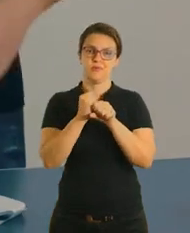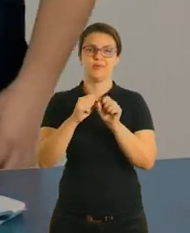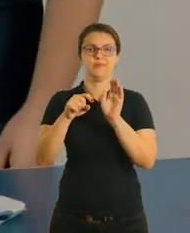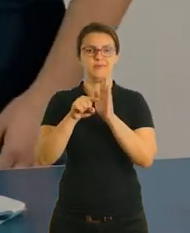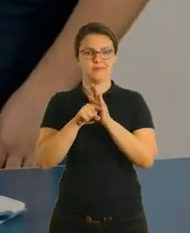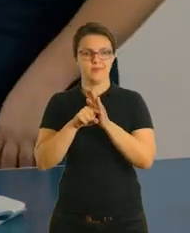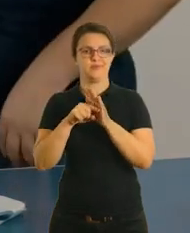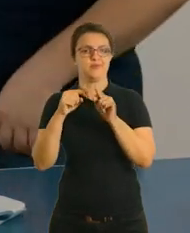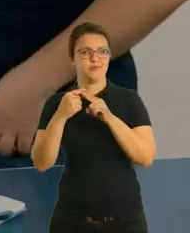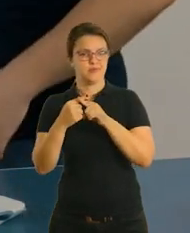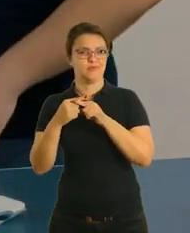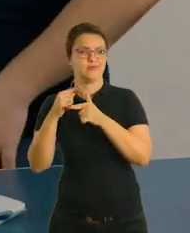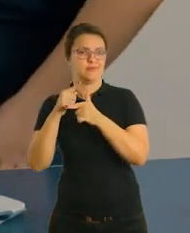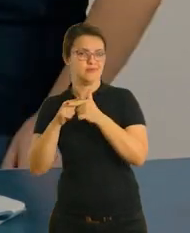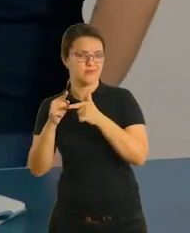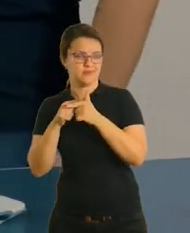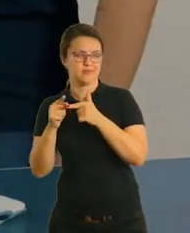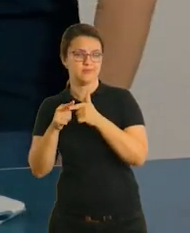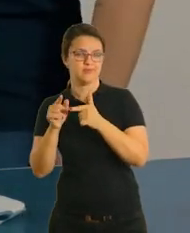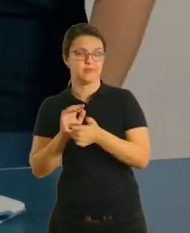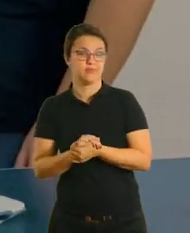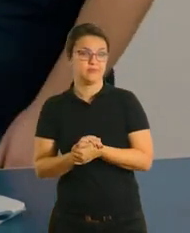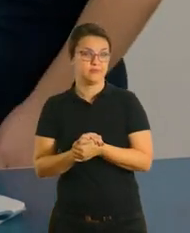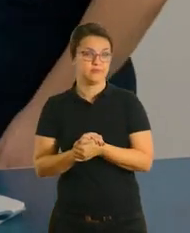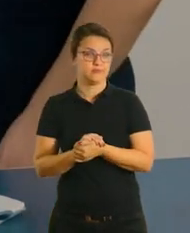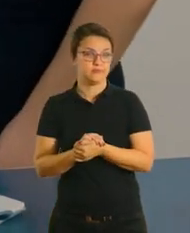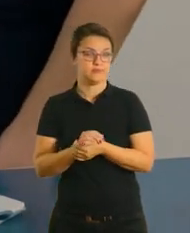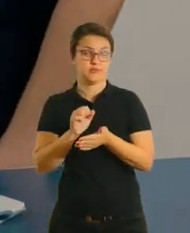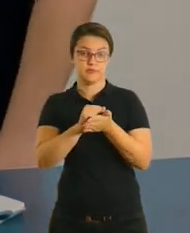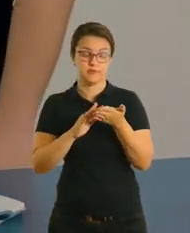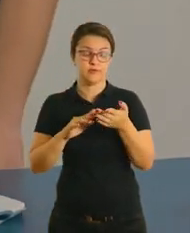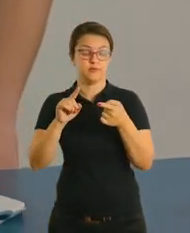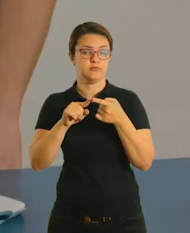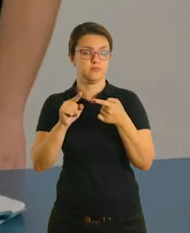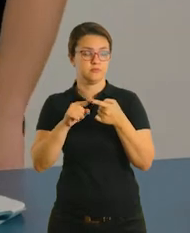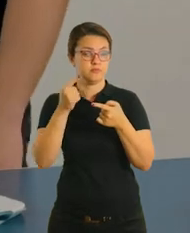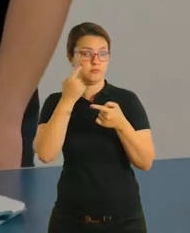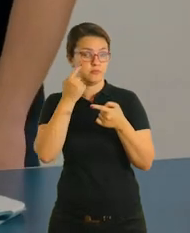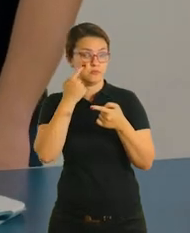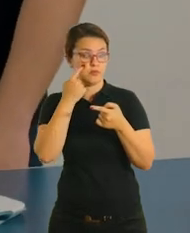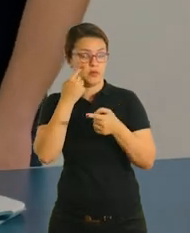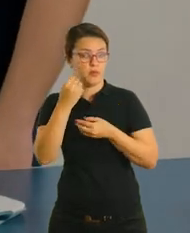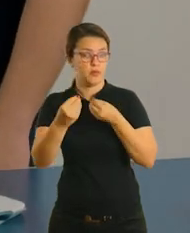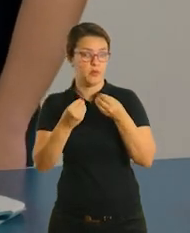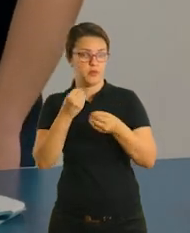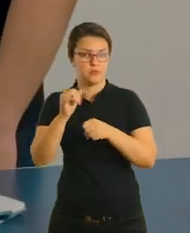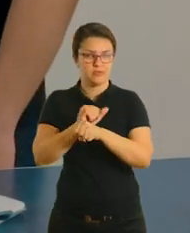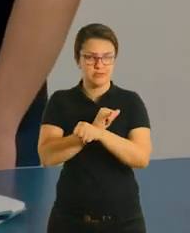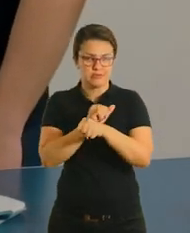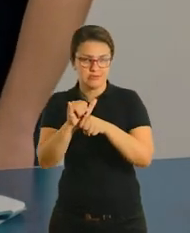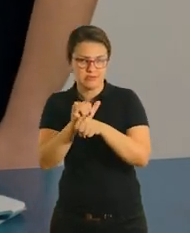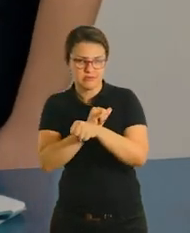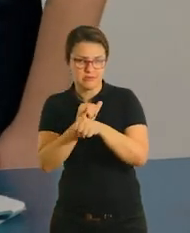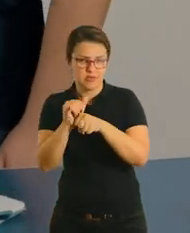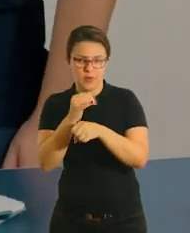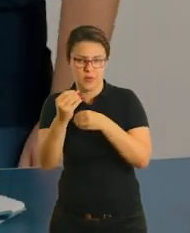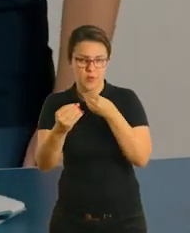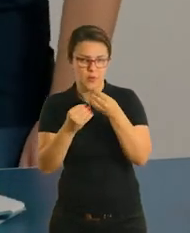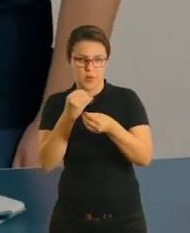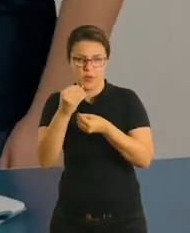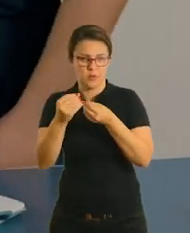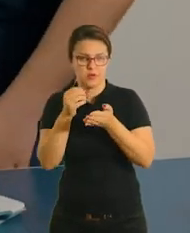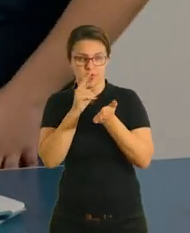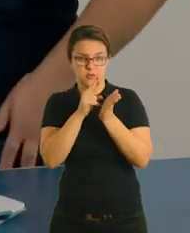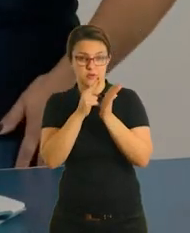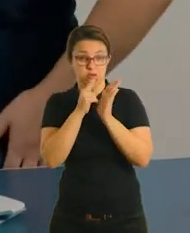sequência da semana, na atividade 1, a gente primeiro vai analisar duas formas de desenvolver o mesmo